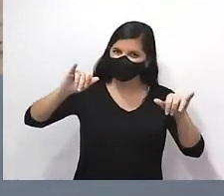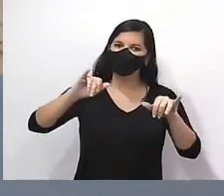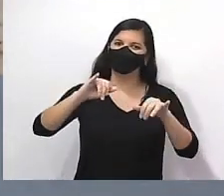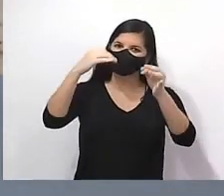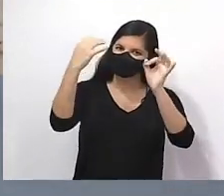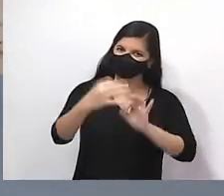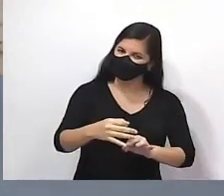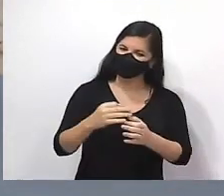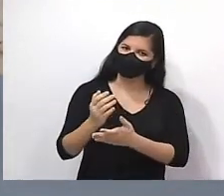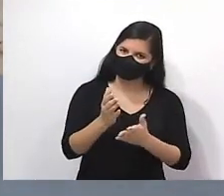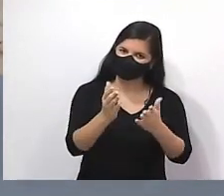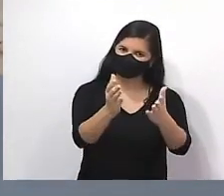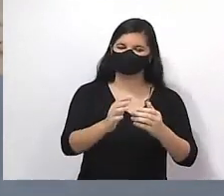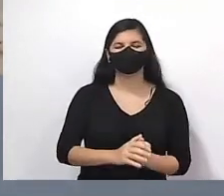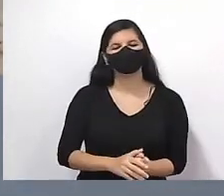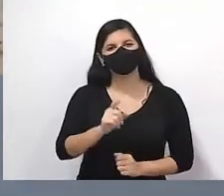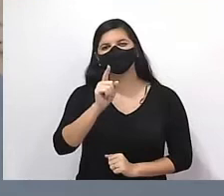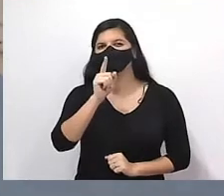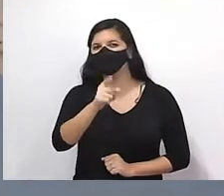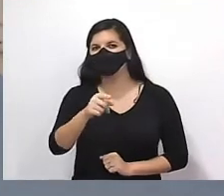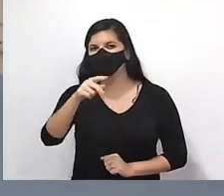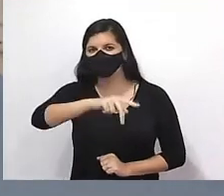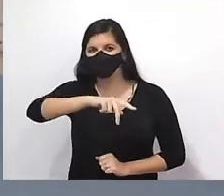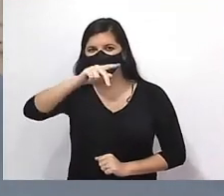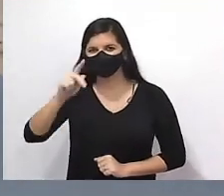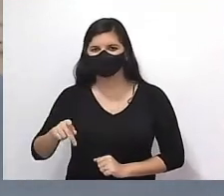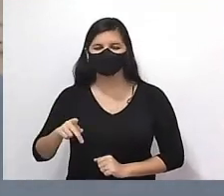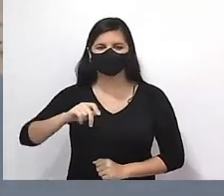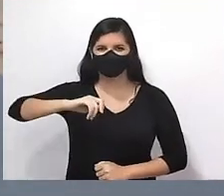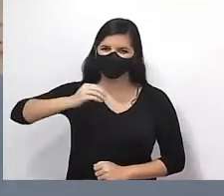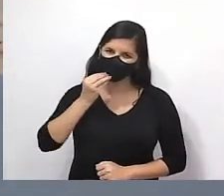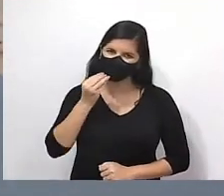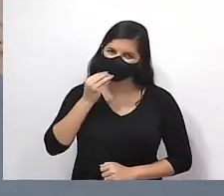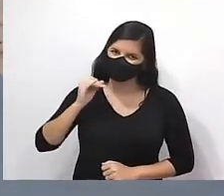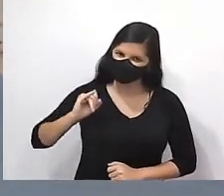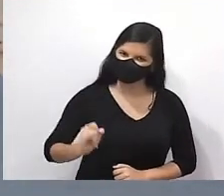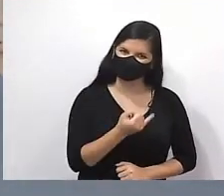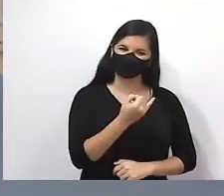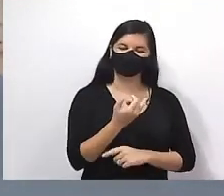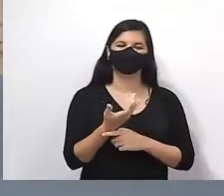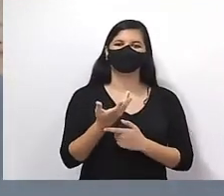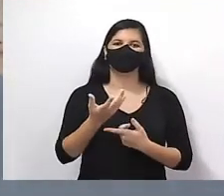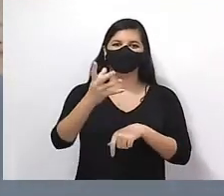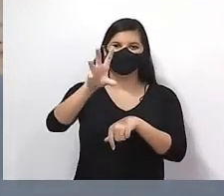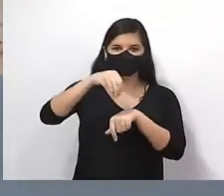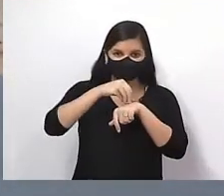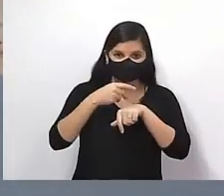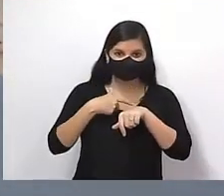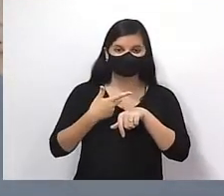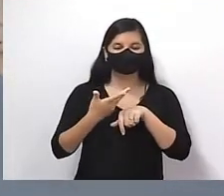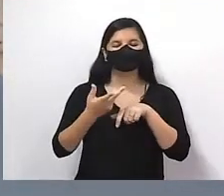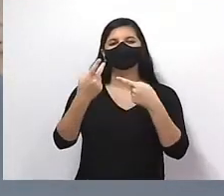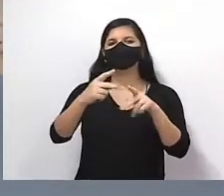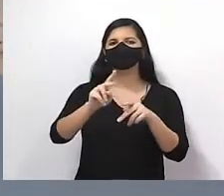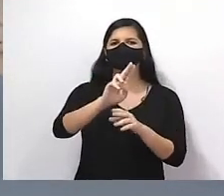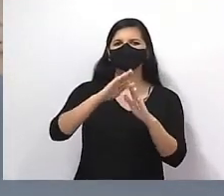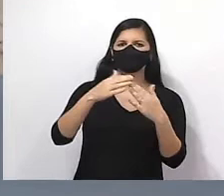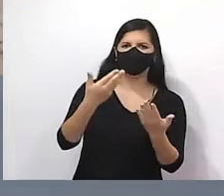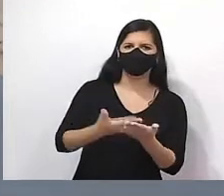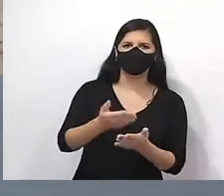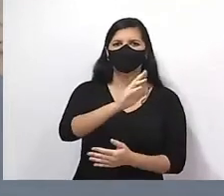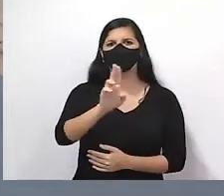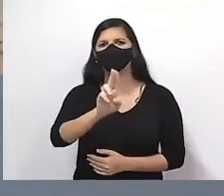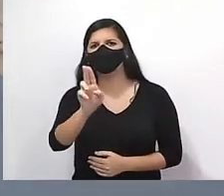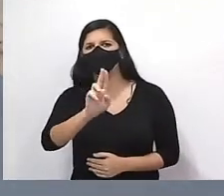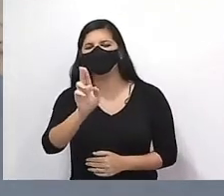certo, tá bom? Você, professor, aproveita aí, manda também pra gente qual é o nome da tua escola, você tá